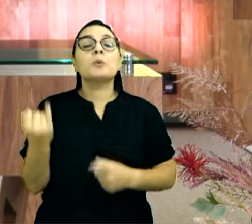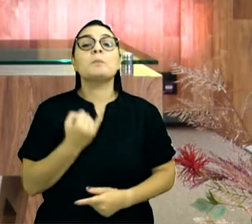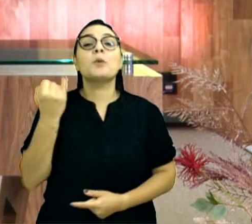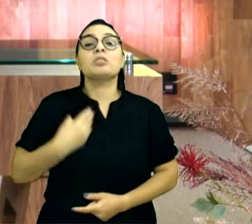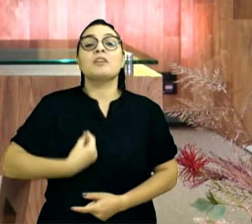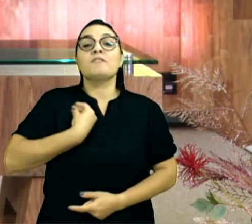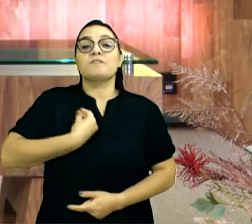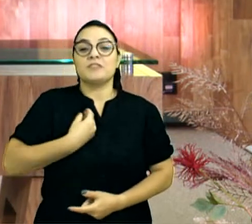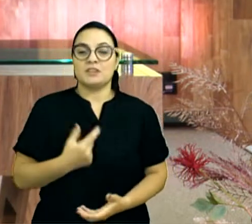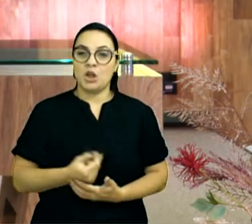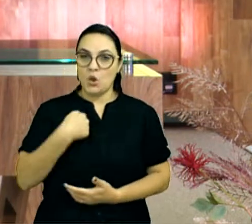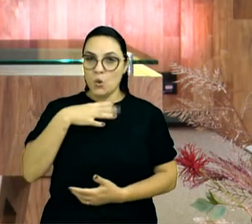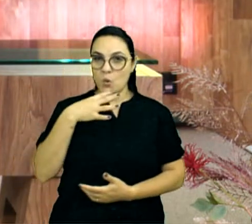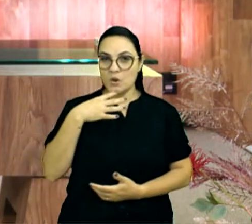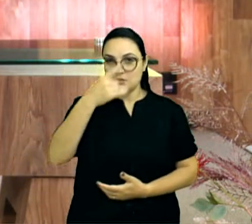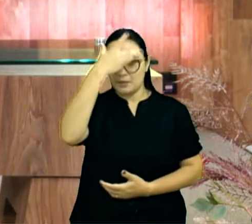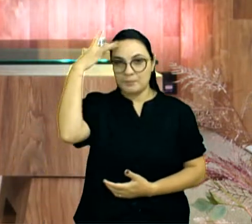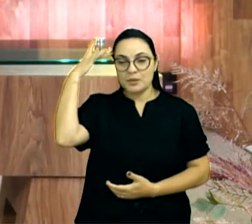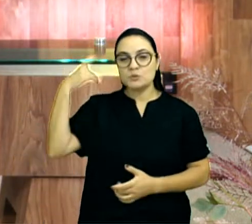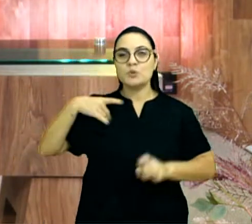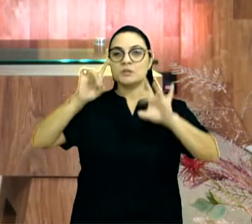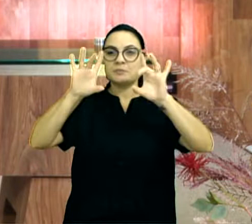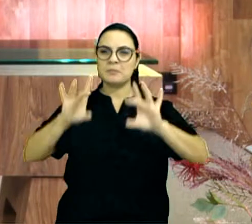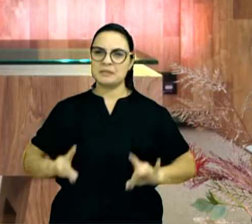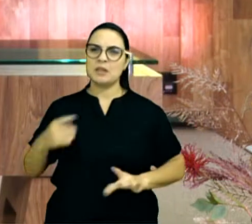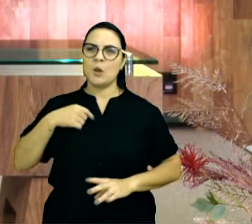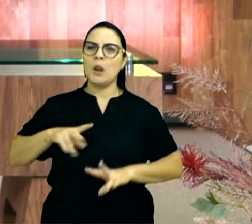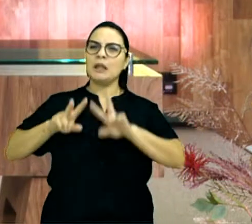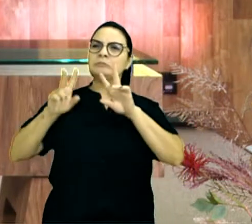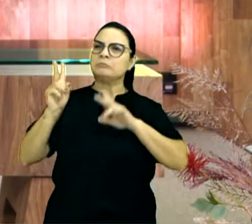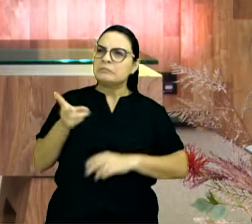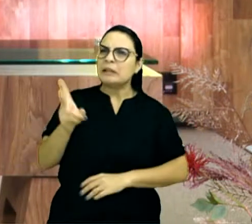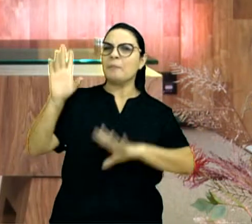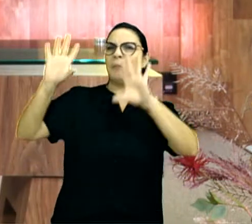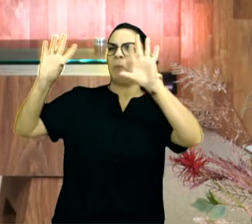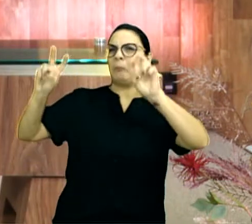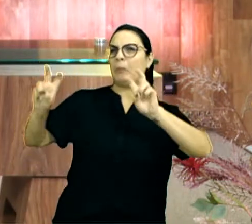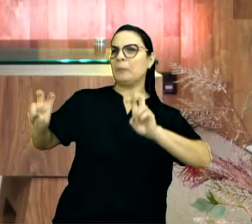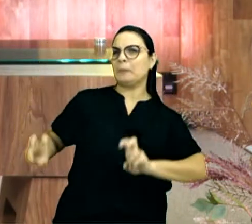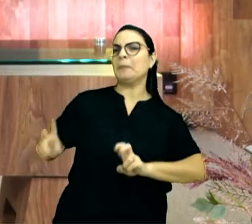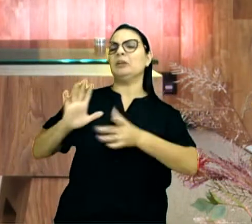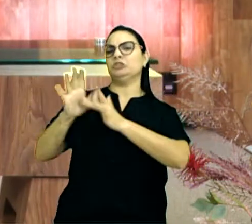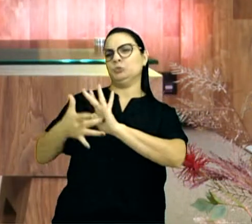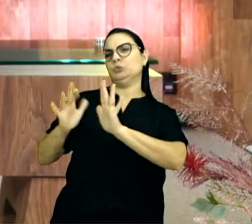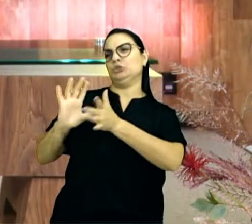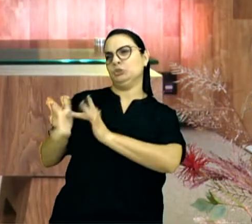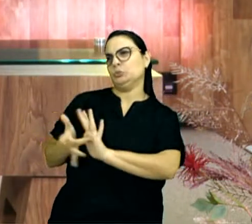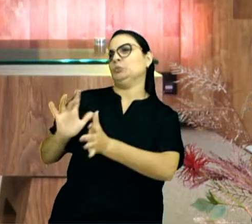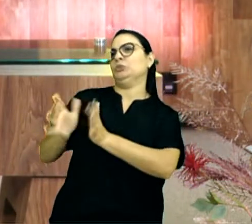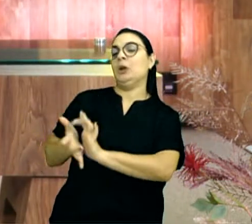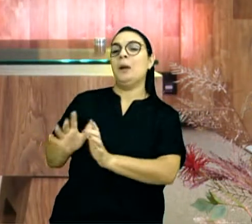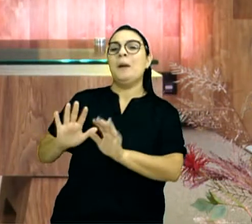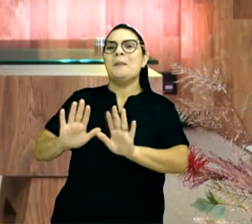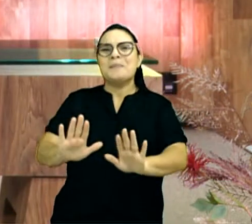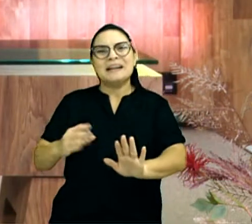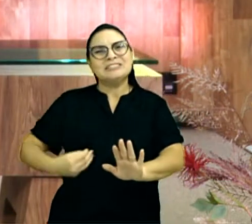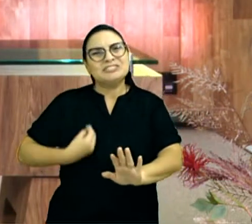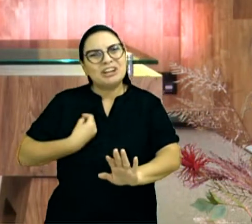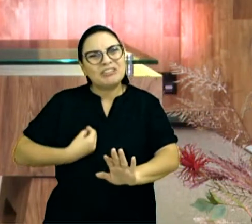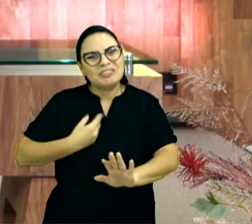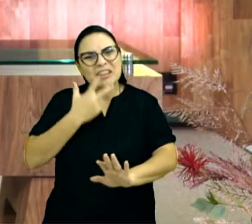muitas pessoas, mas uma em especial, que ela falava muito de Jesus. Meu, era um, né, mas ela tinha uma vida tão